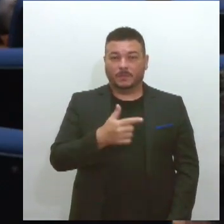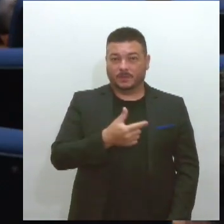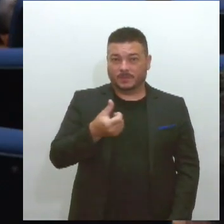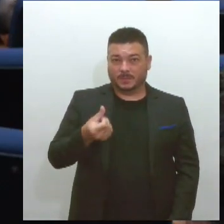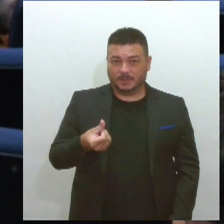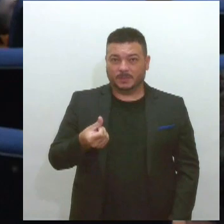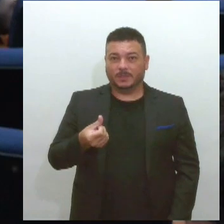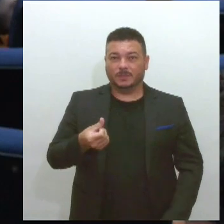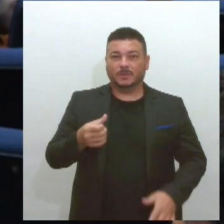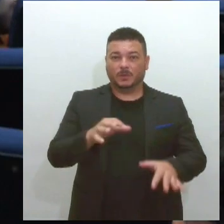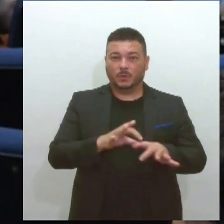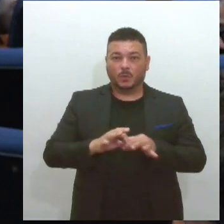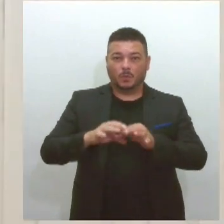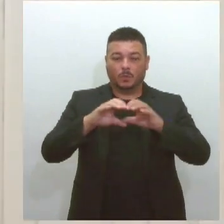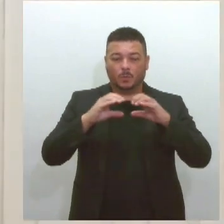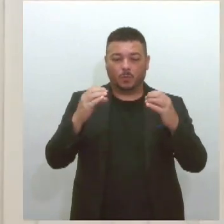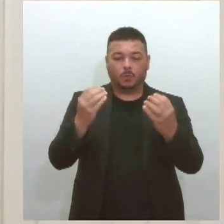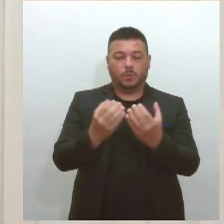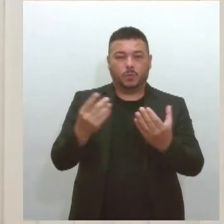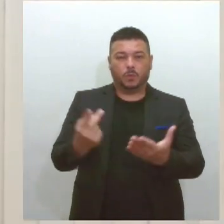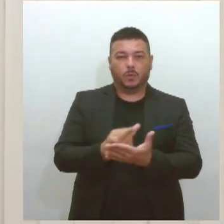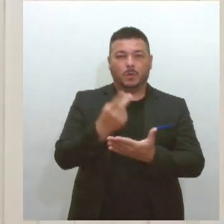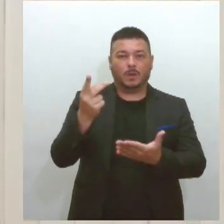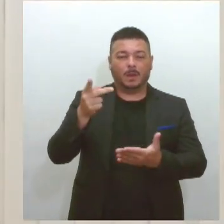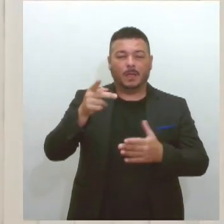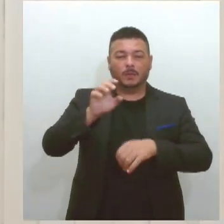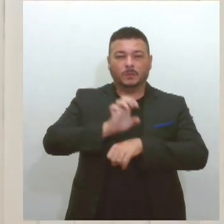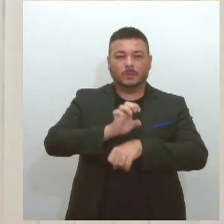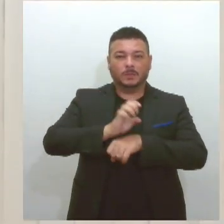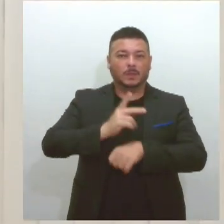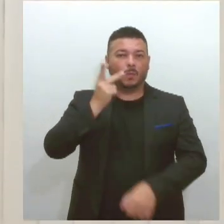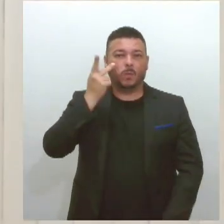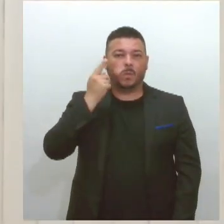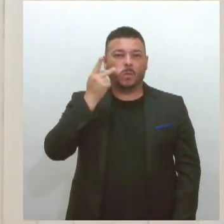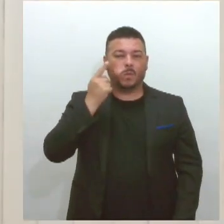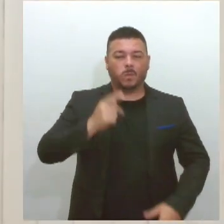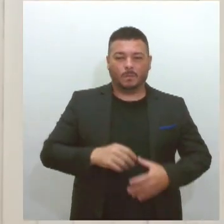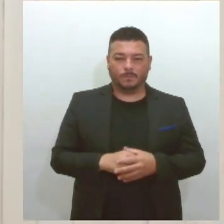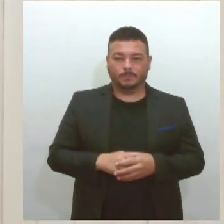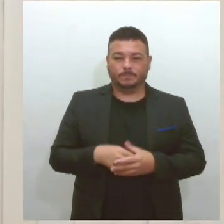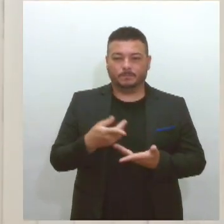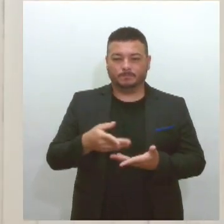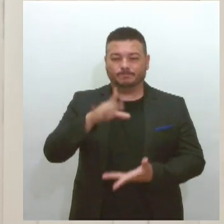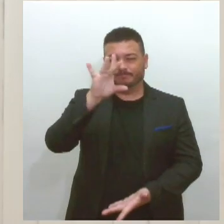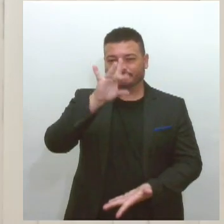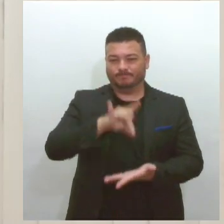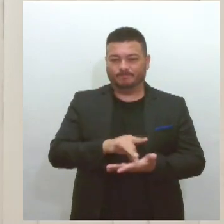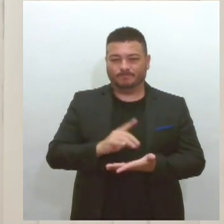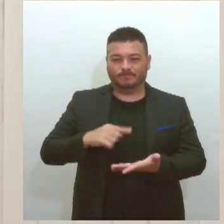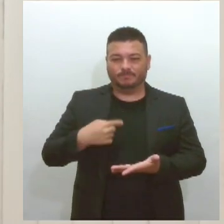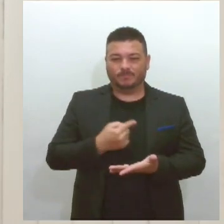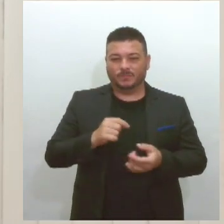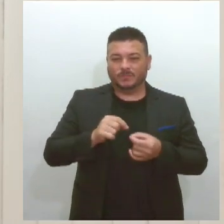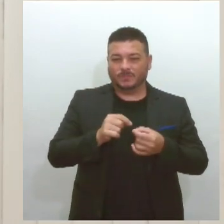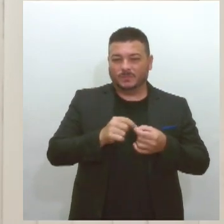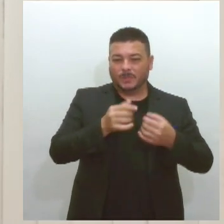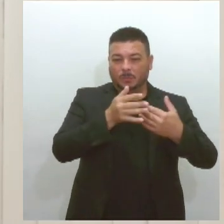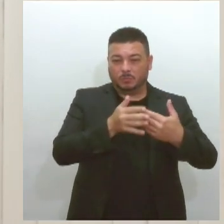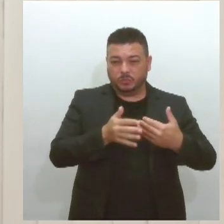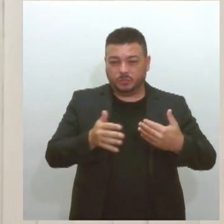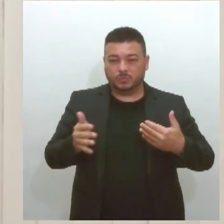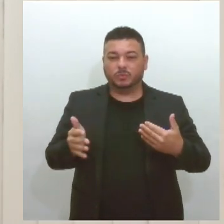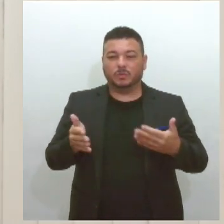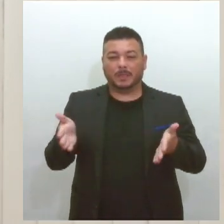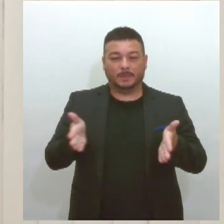ocorreu no estado do Ceará. A materialização de todo o trabalho que nós fizemos durante esse período da